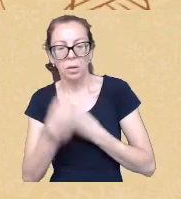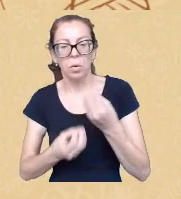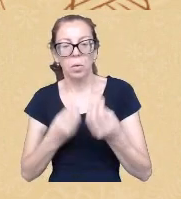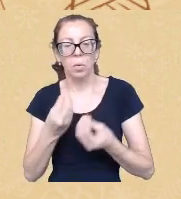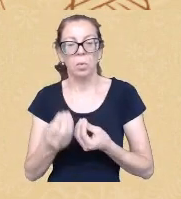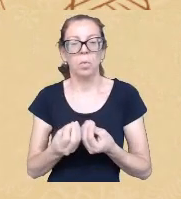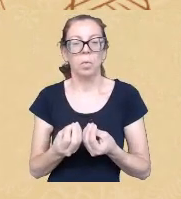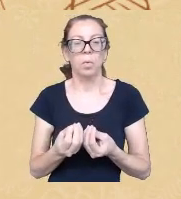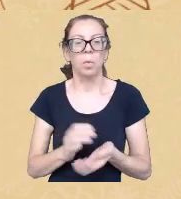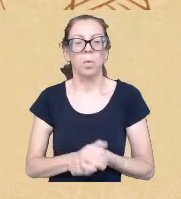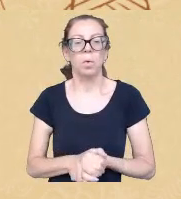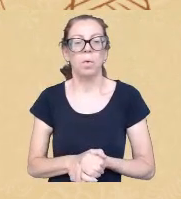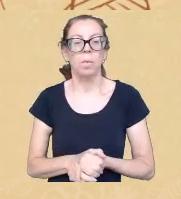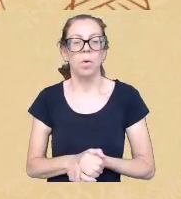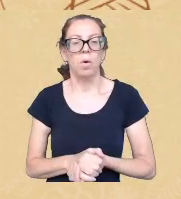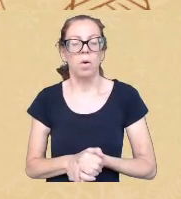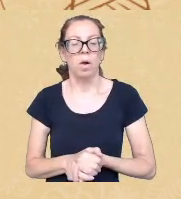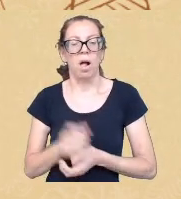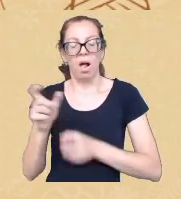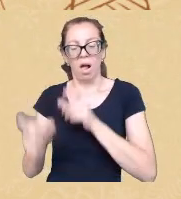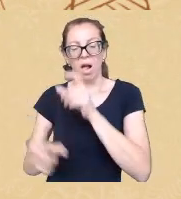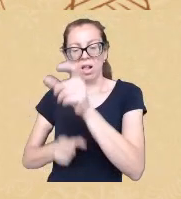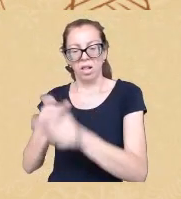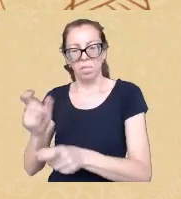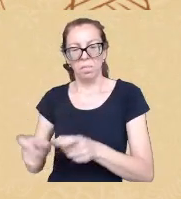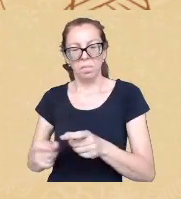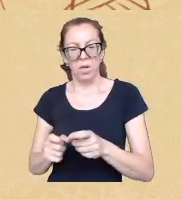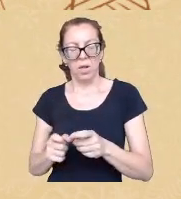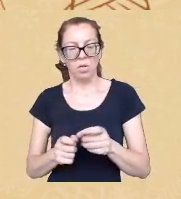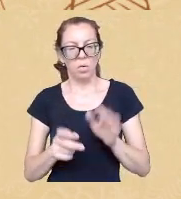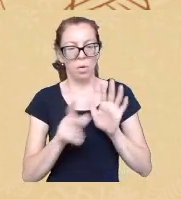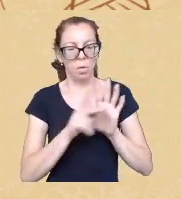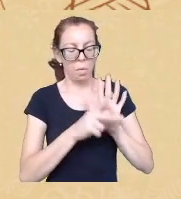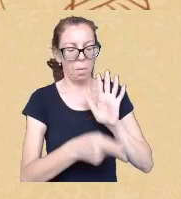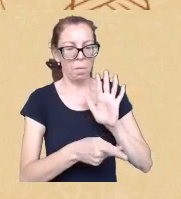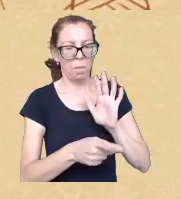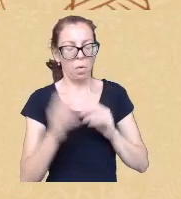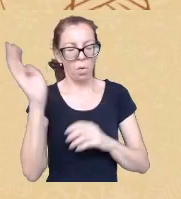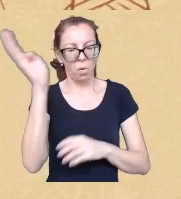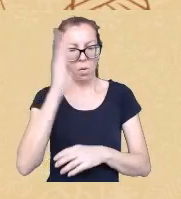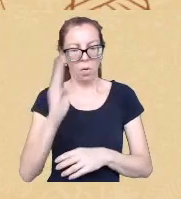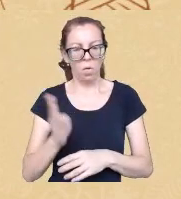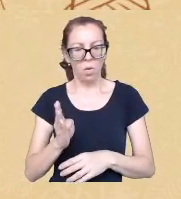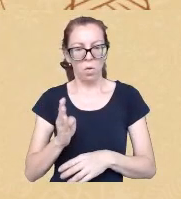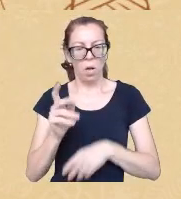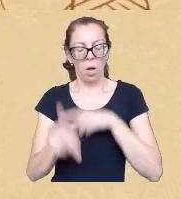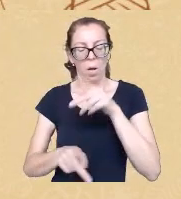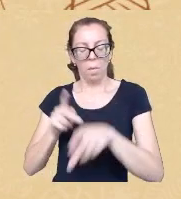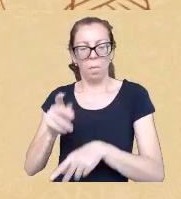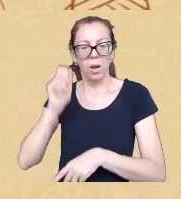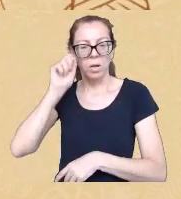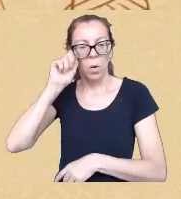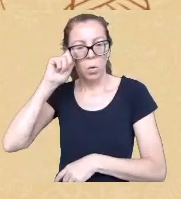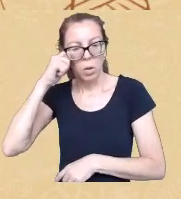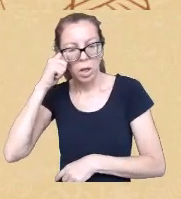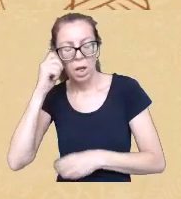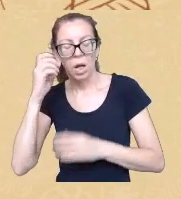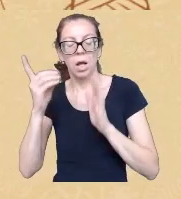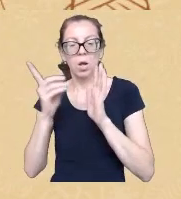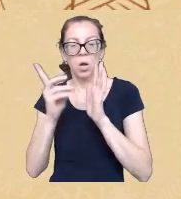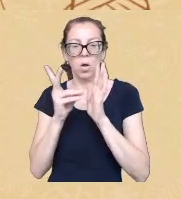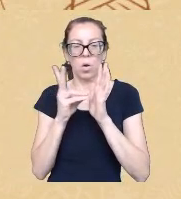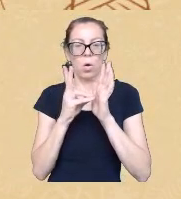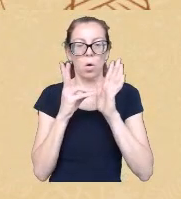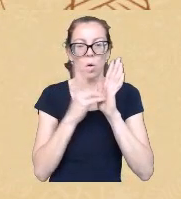da terra são a população afro-brasileira população negra e são os povos indígenas os